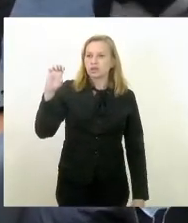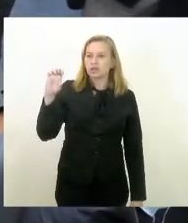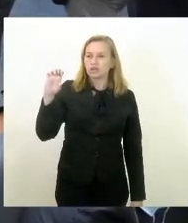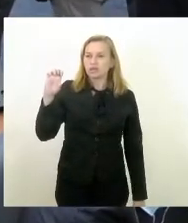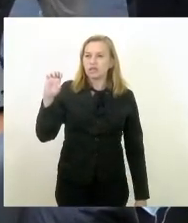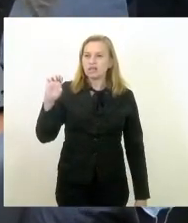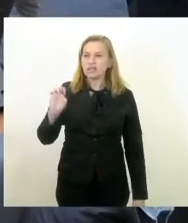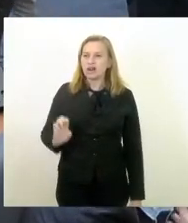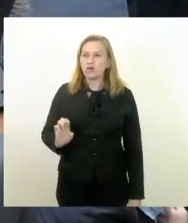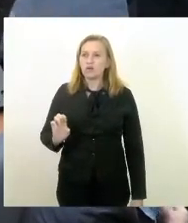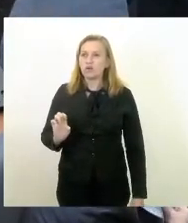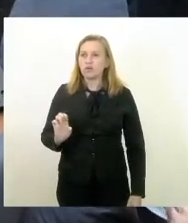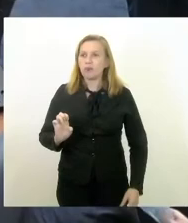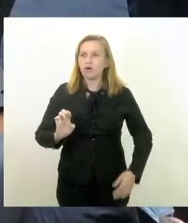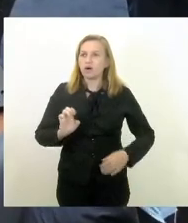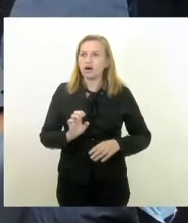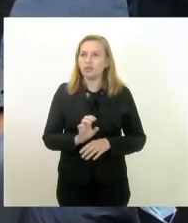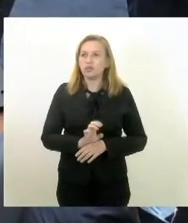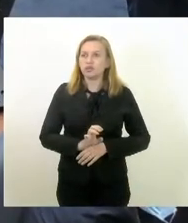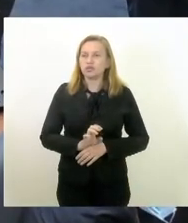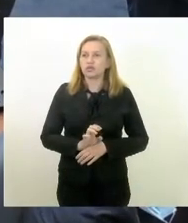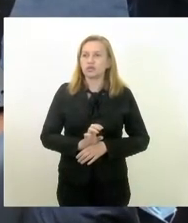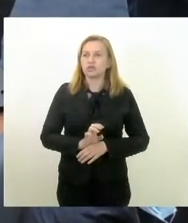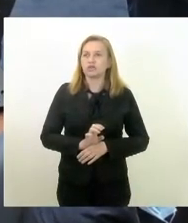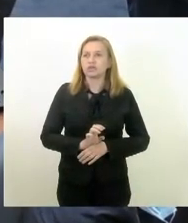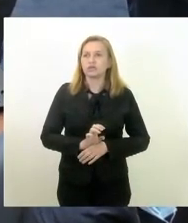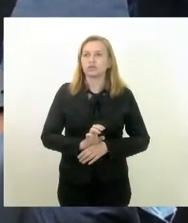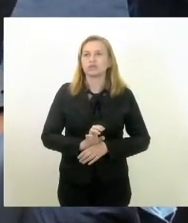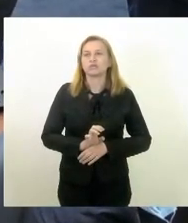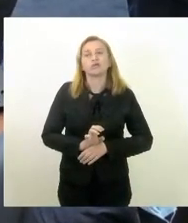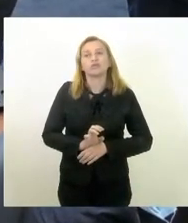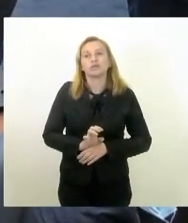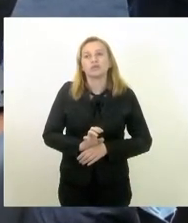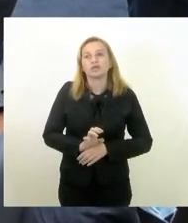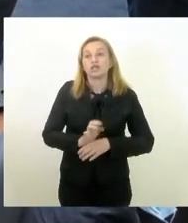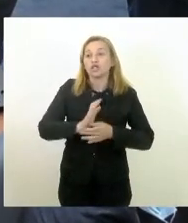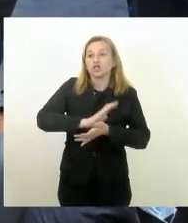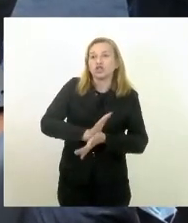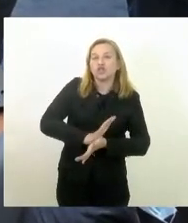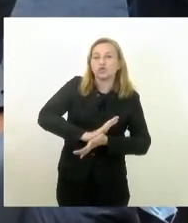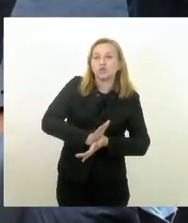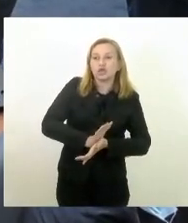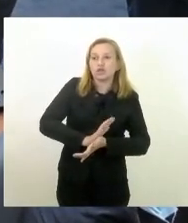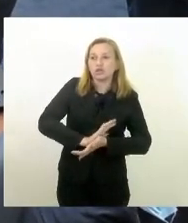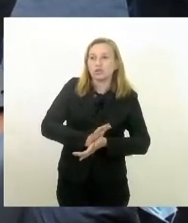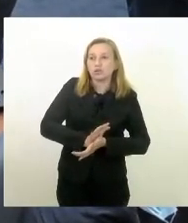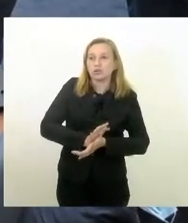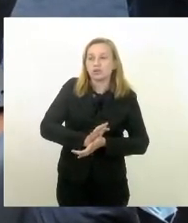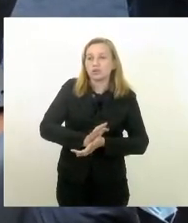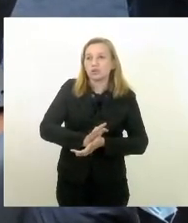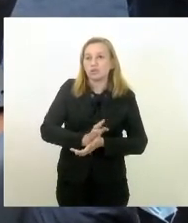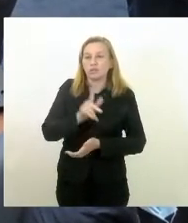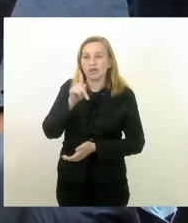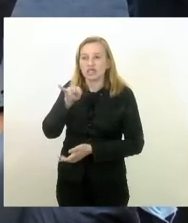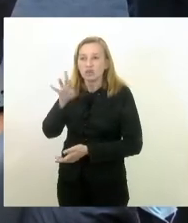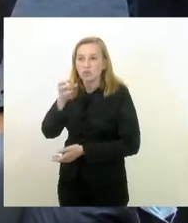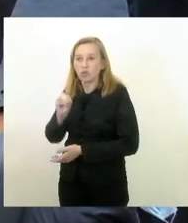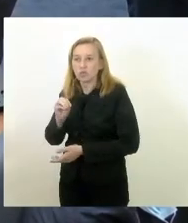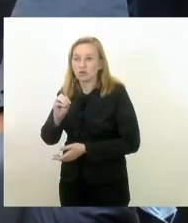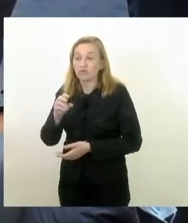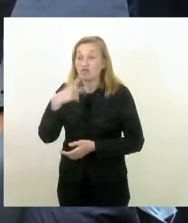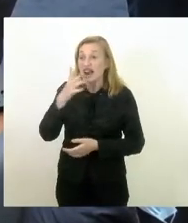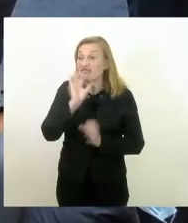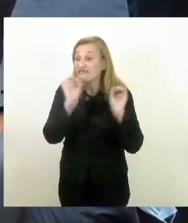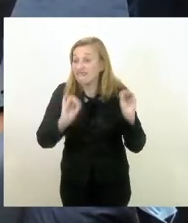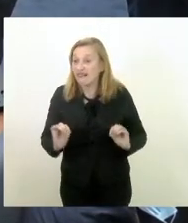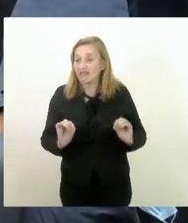bancos queimando monumentos destruindo patrimônios ninguém veio aqui falar nada